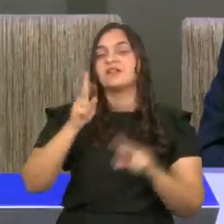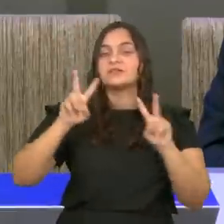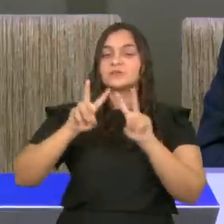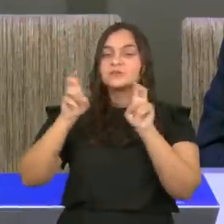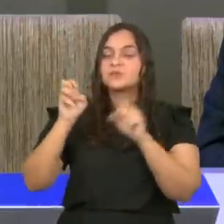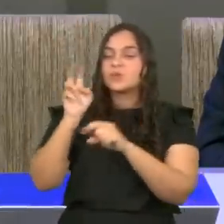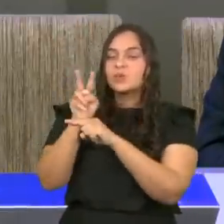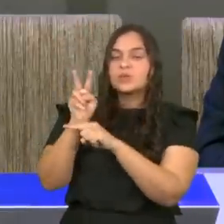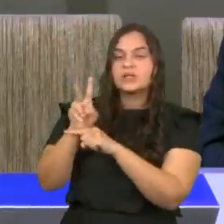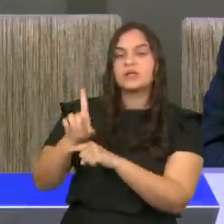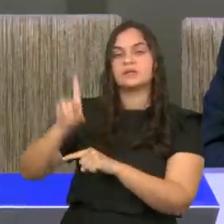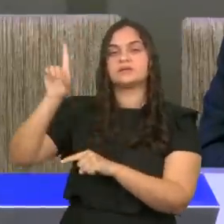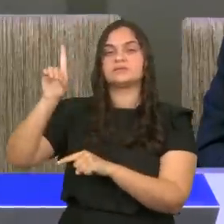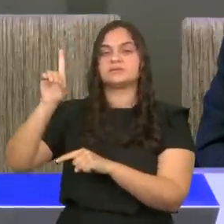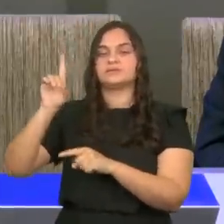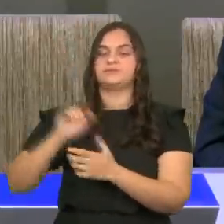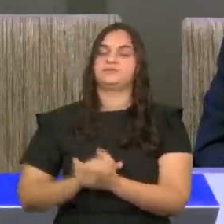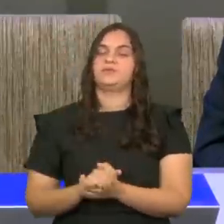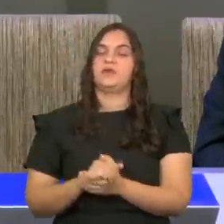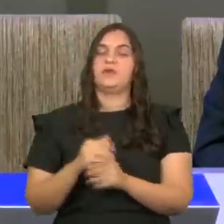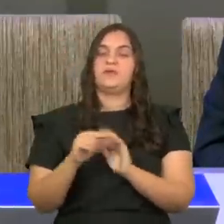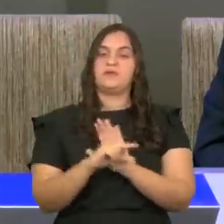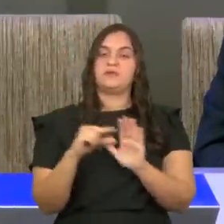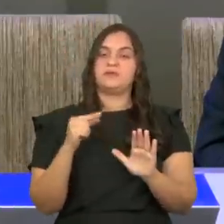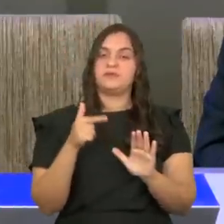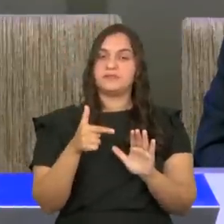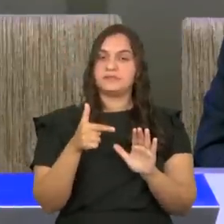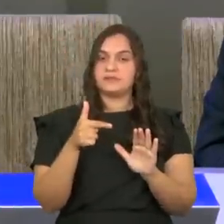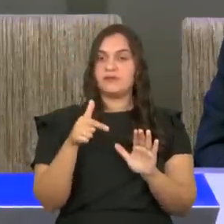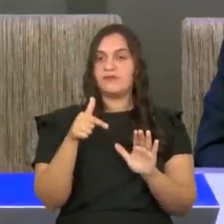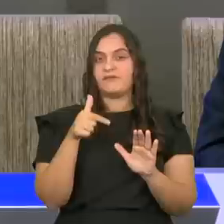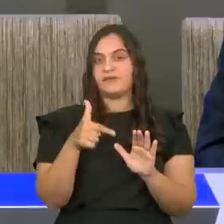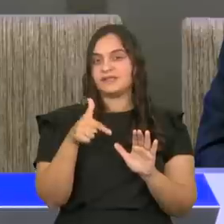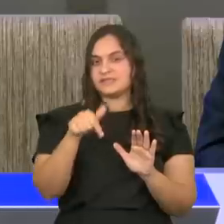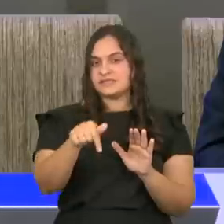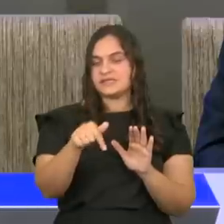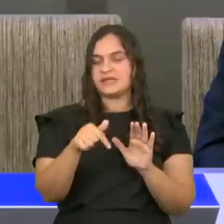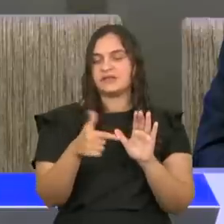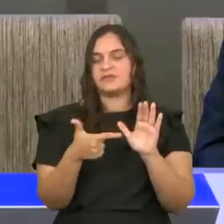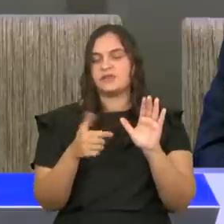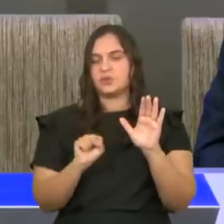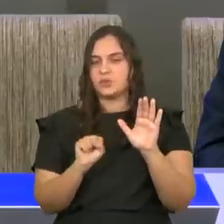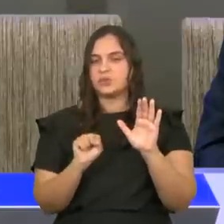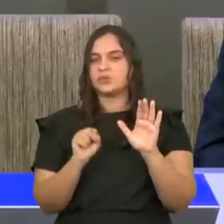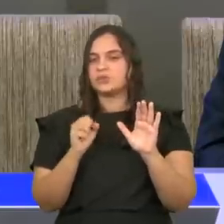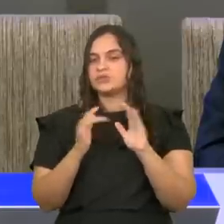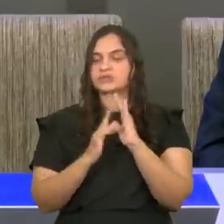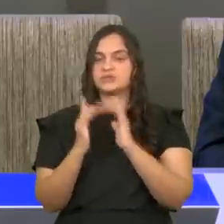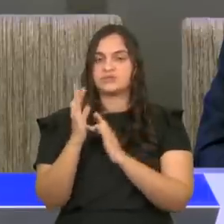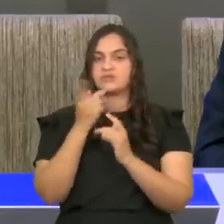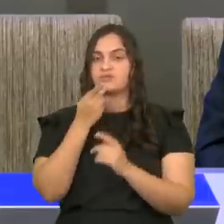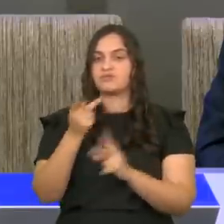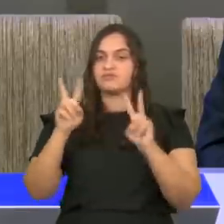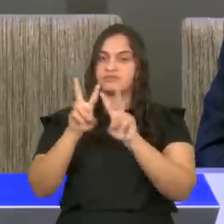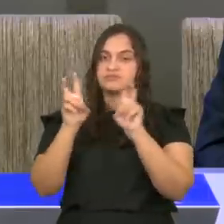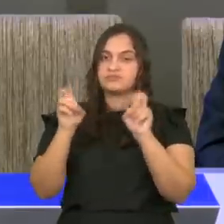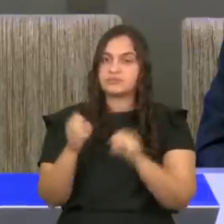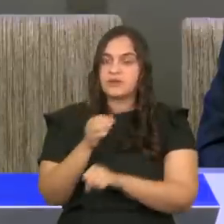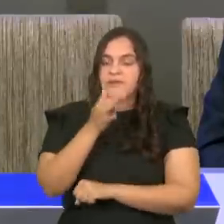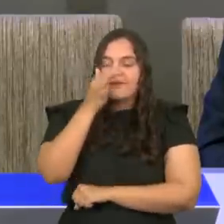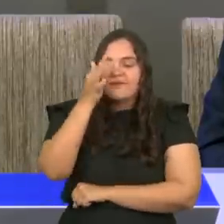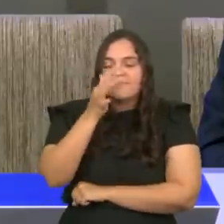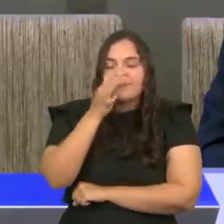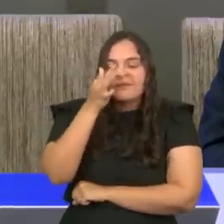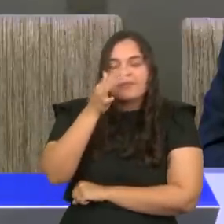analogia no versículo 27, e versículo 28, Jesus fala acerca do lírio dos